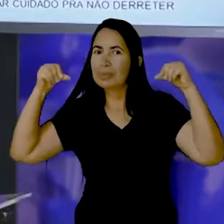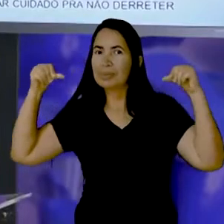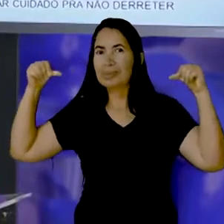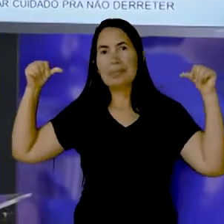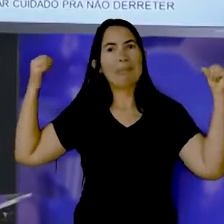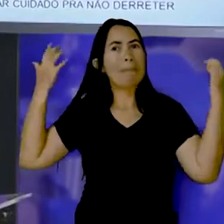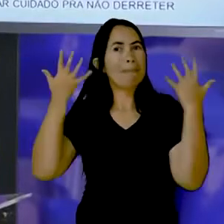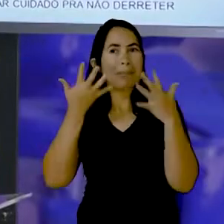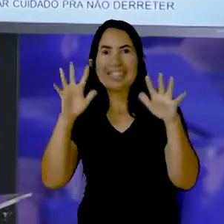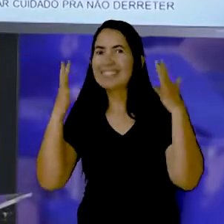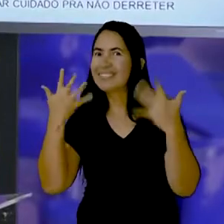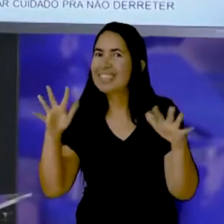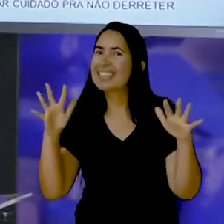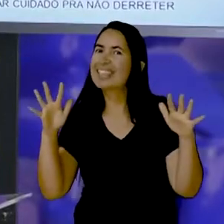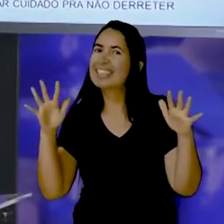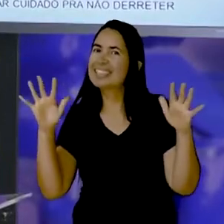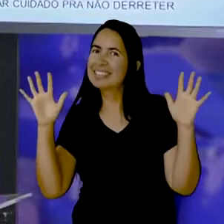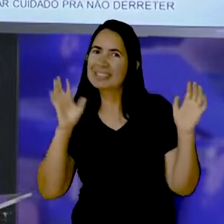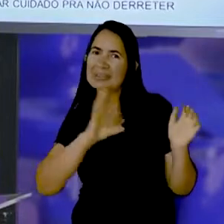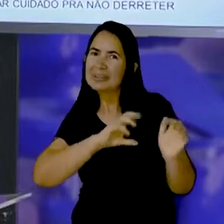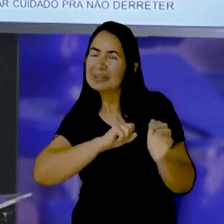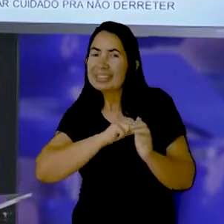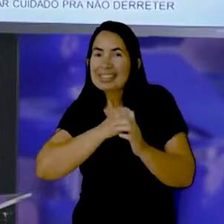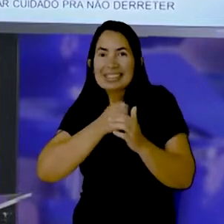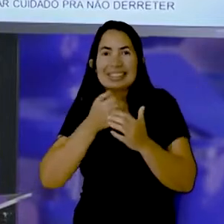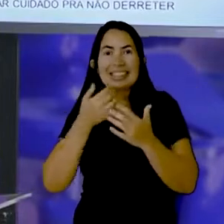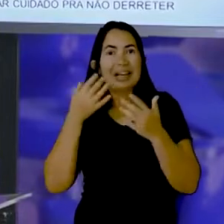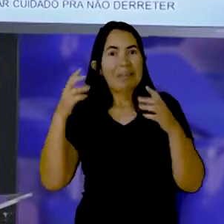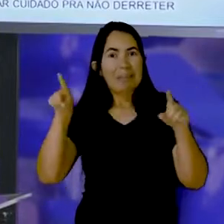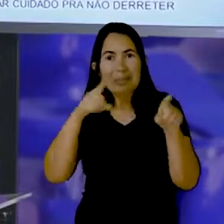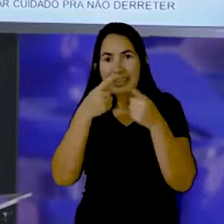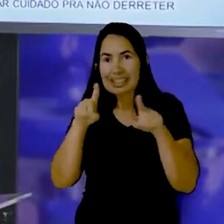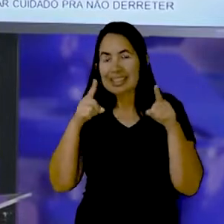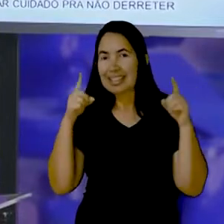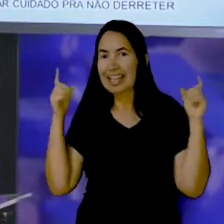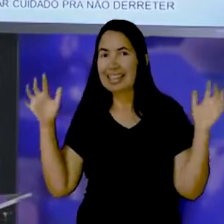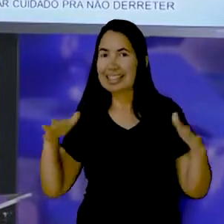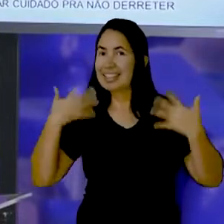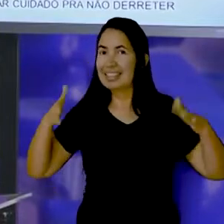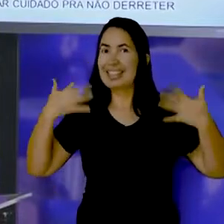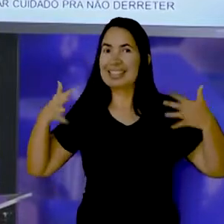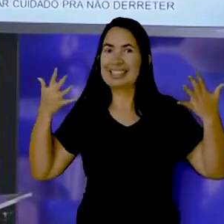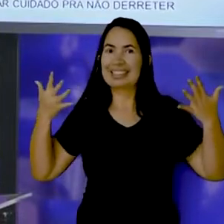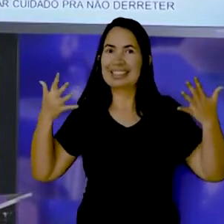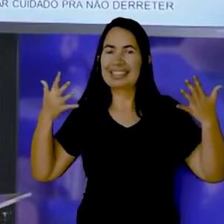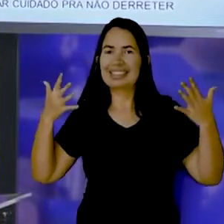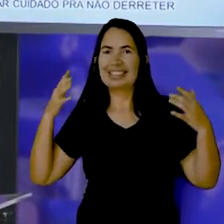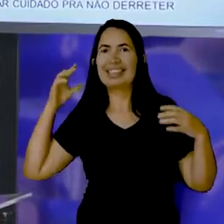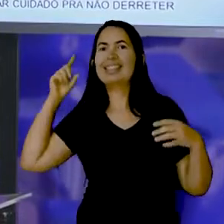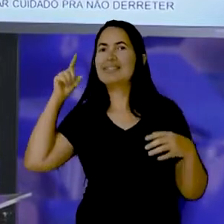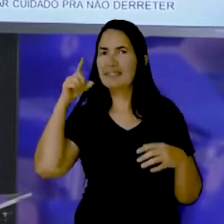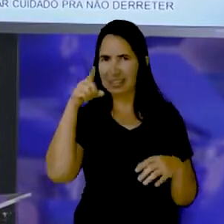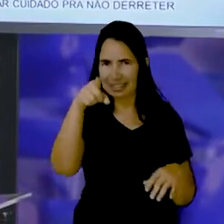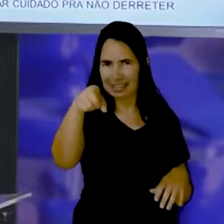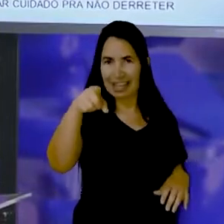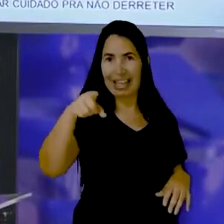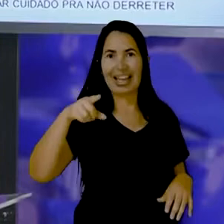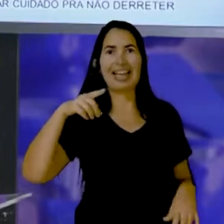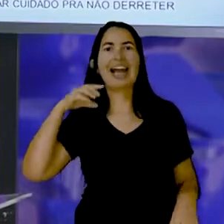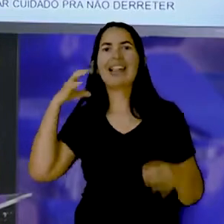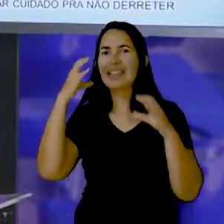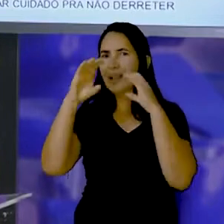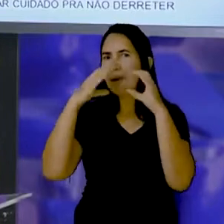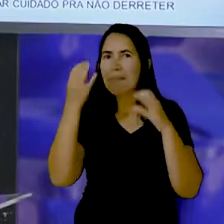Muito bem, meus amores Olha que música mais animada, mais divertida Eu tenho certeza que vocês arrasaram